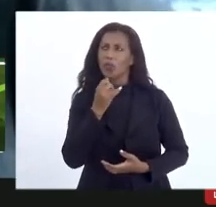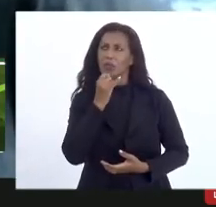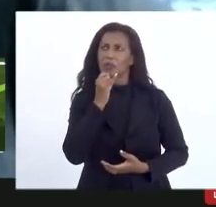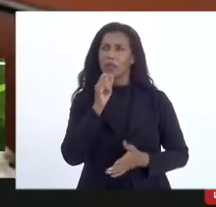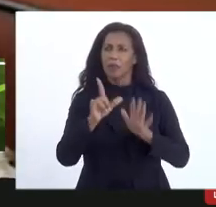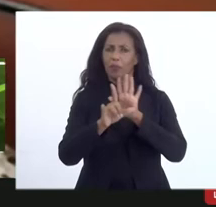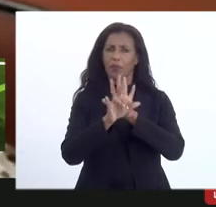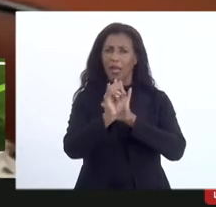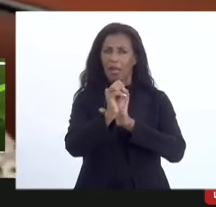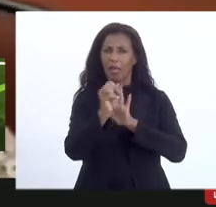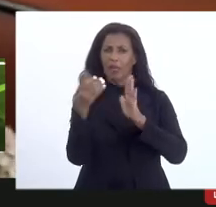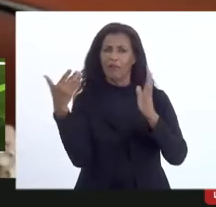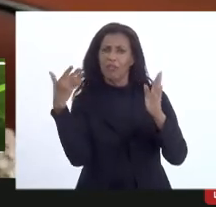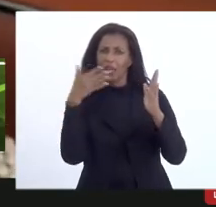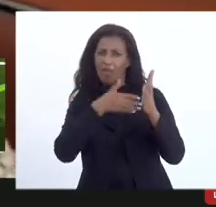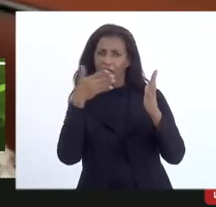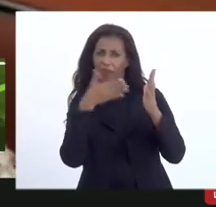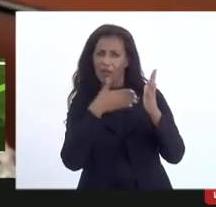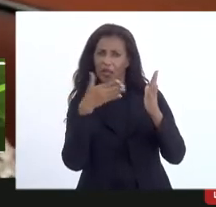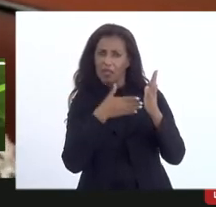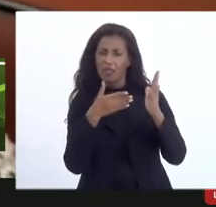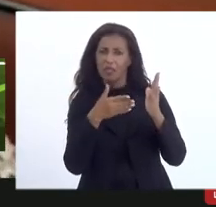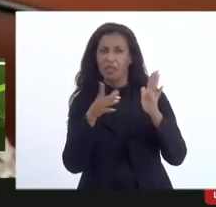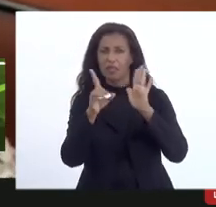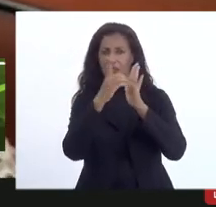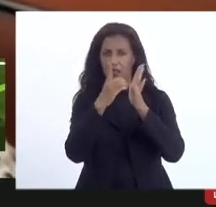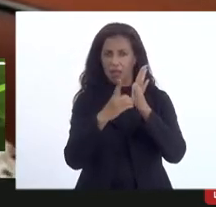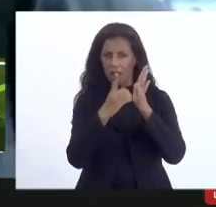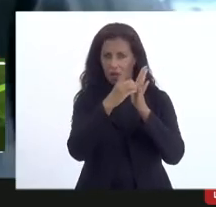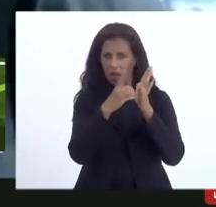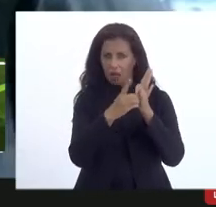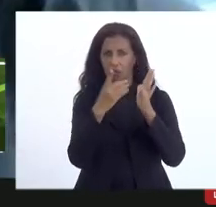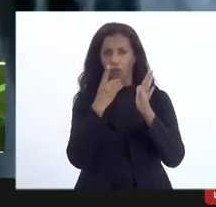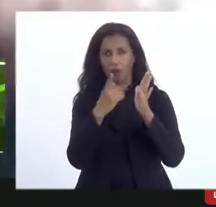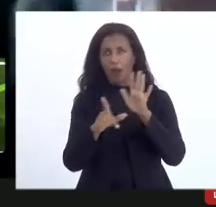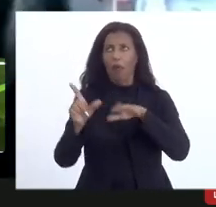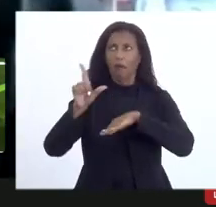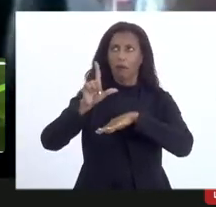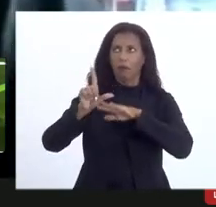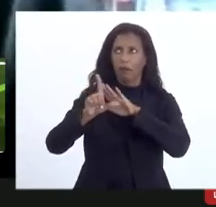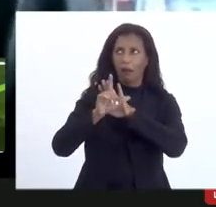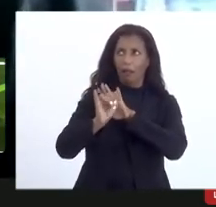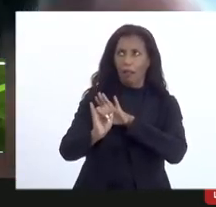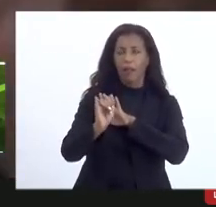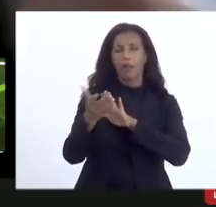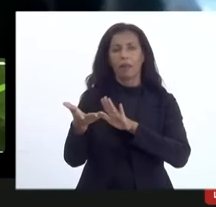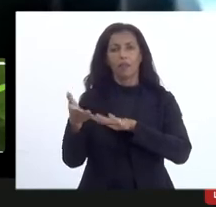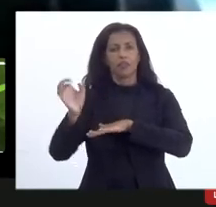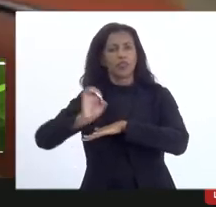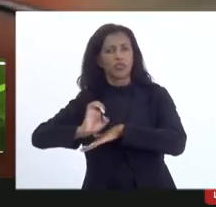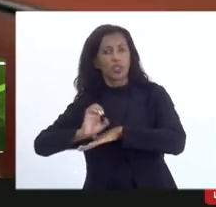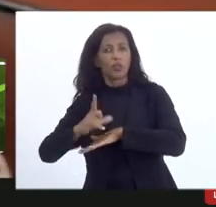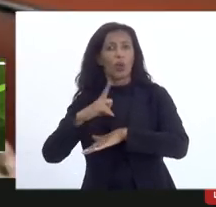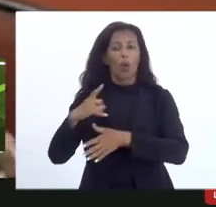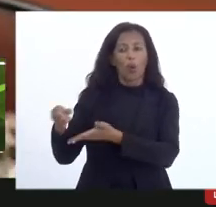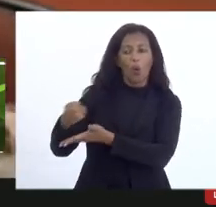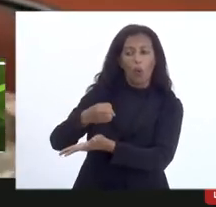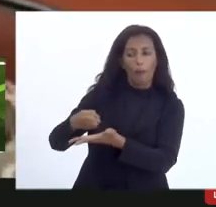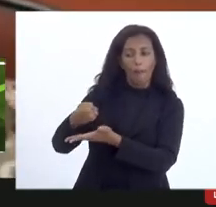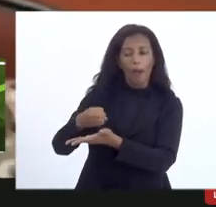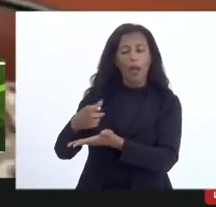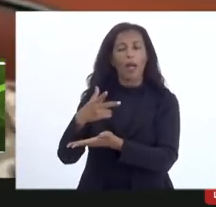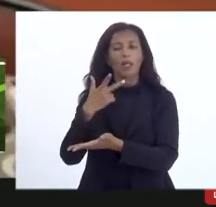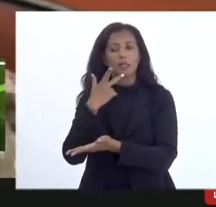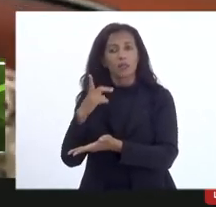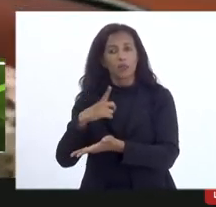por exemplo e dizer que a lei estadual a secretária a gente pode confiar inclusive no